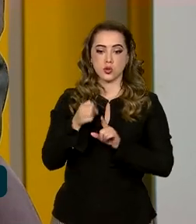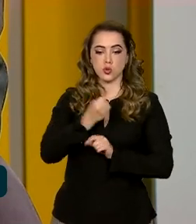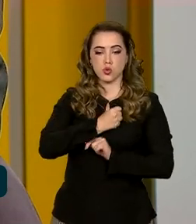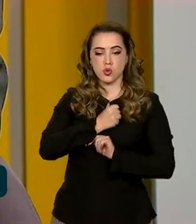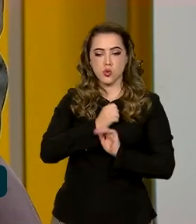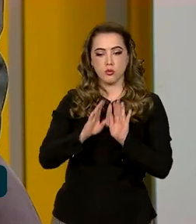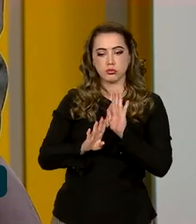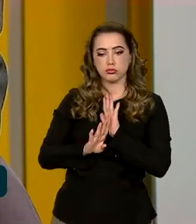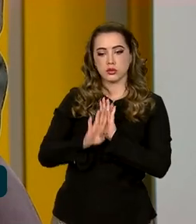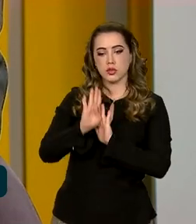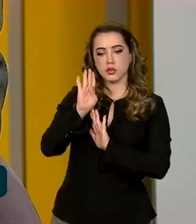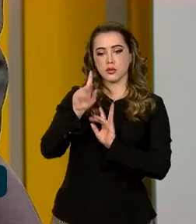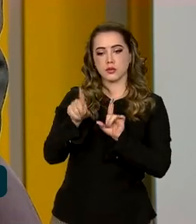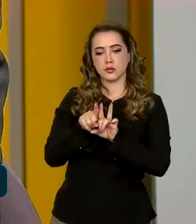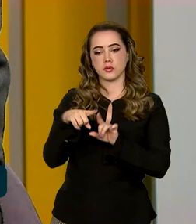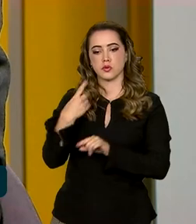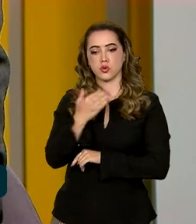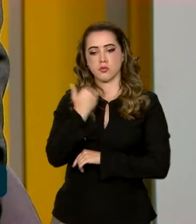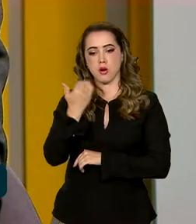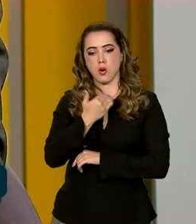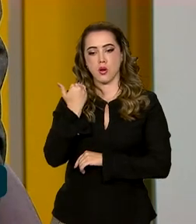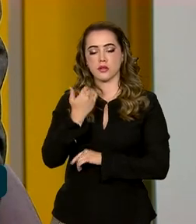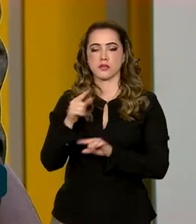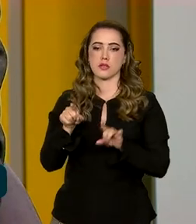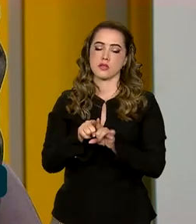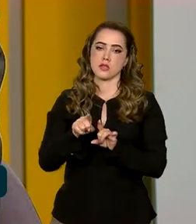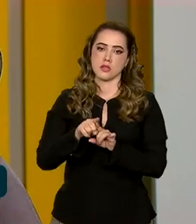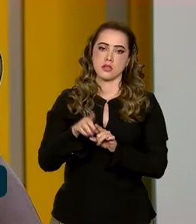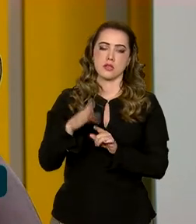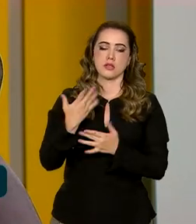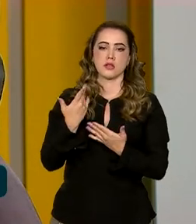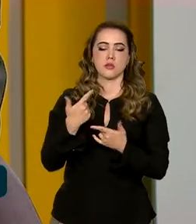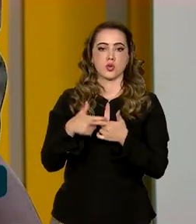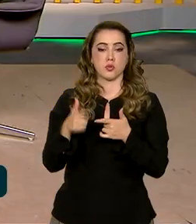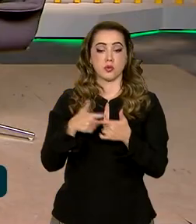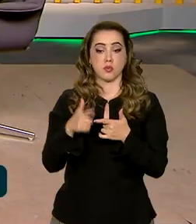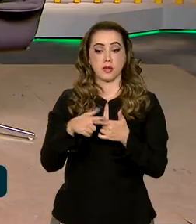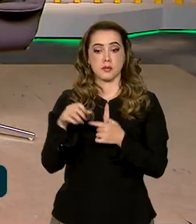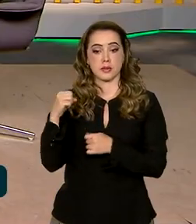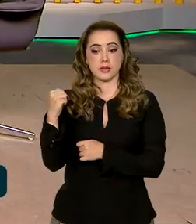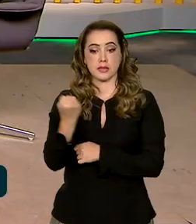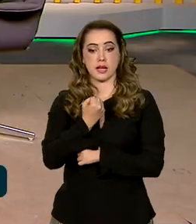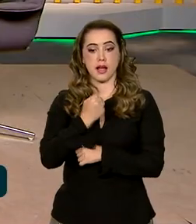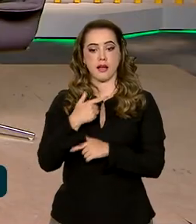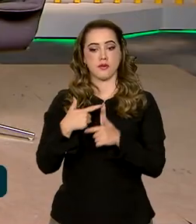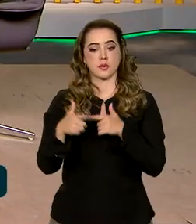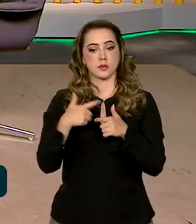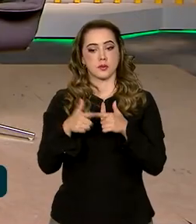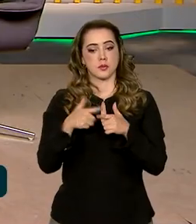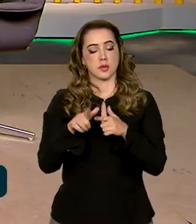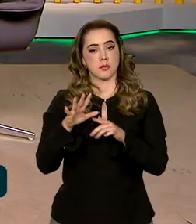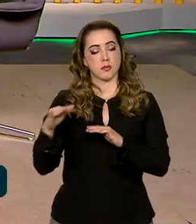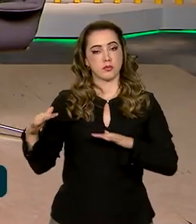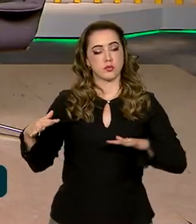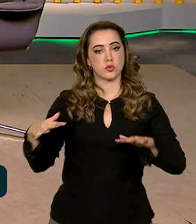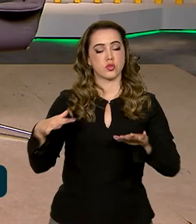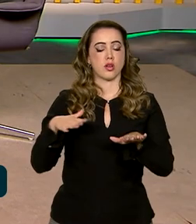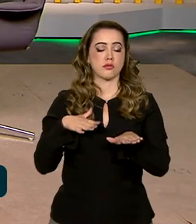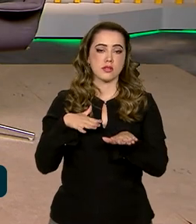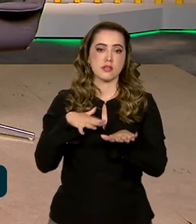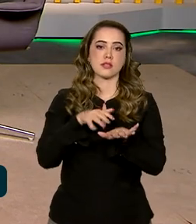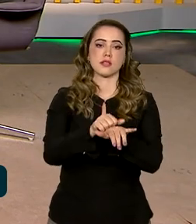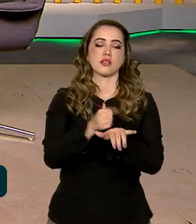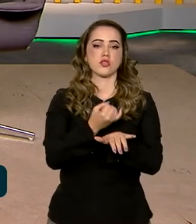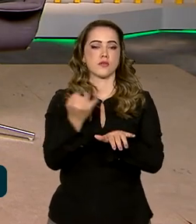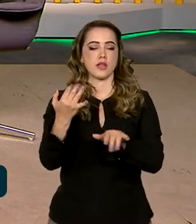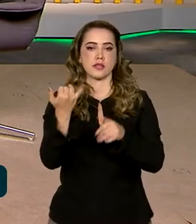muito elevado realmente de mortes e de lesões graves causadas pelos acidentes de trânsito, são várias fontes